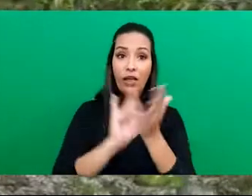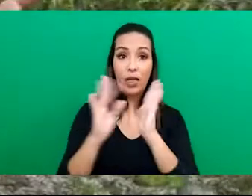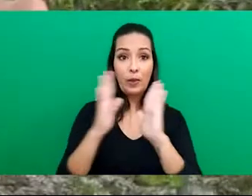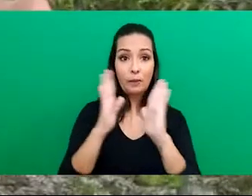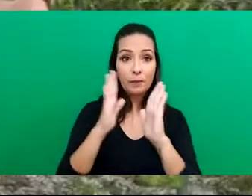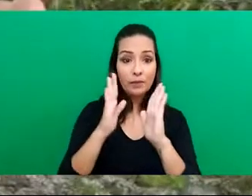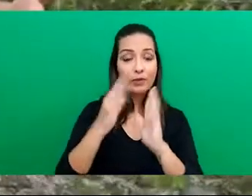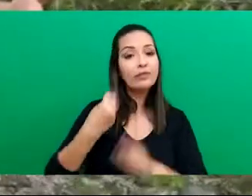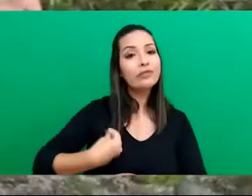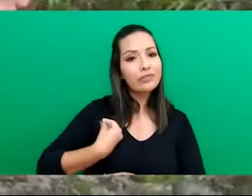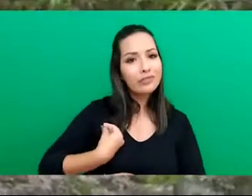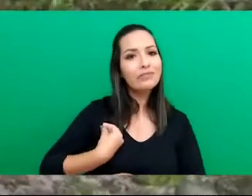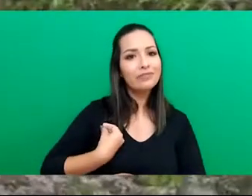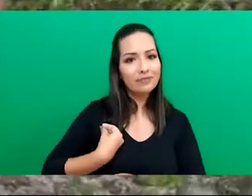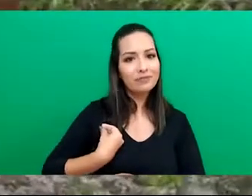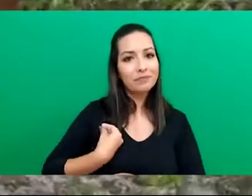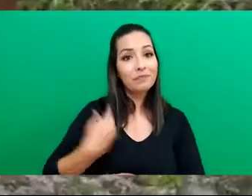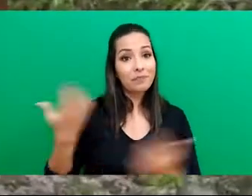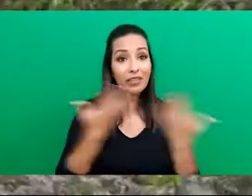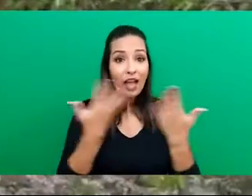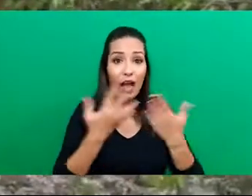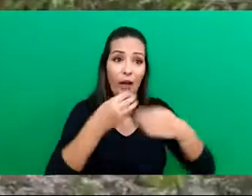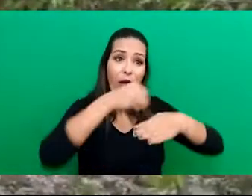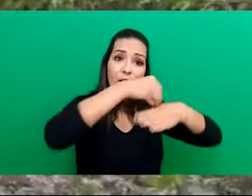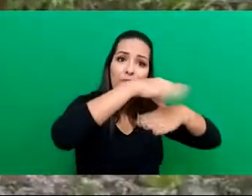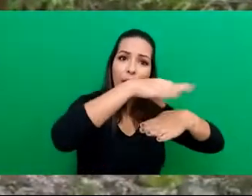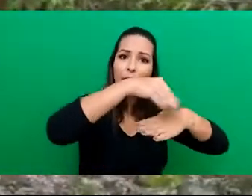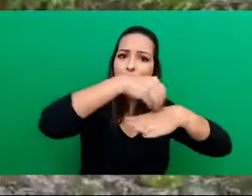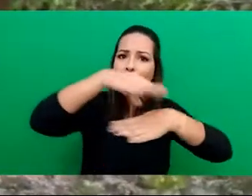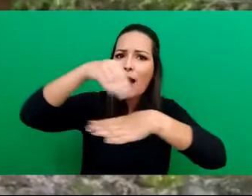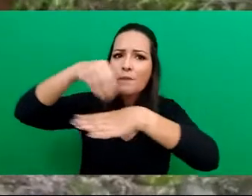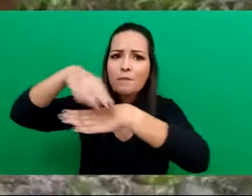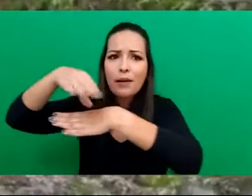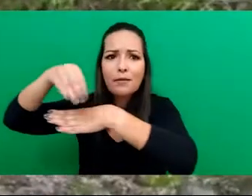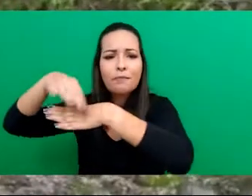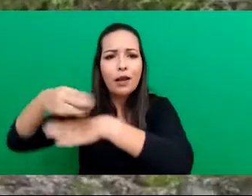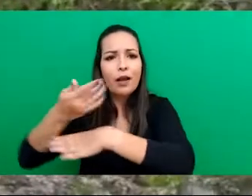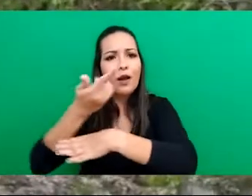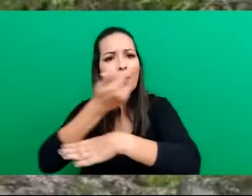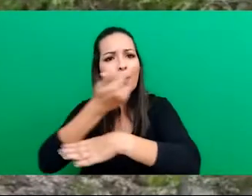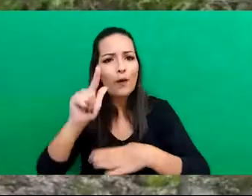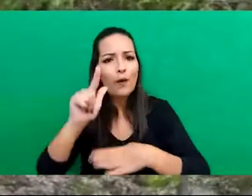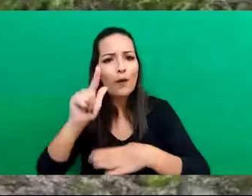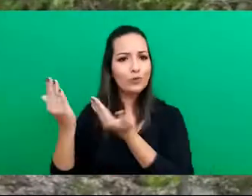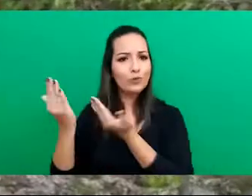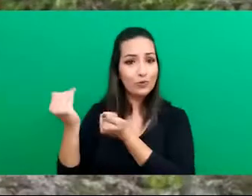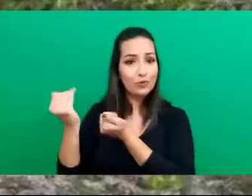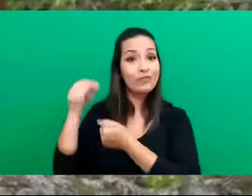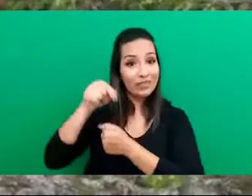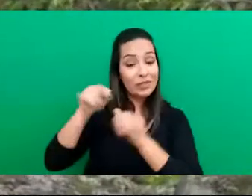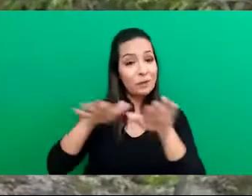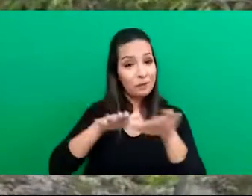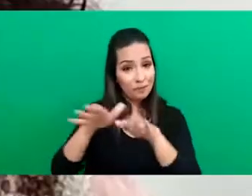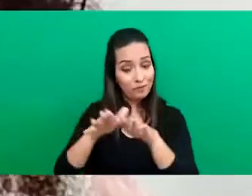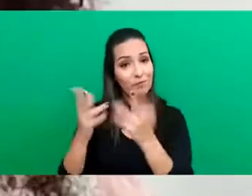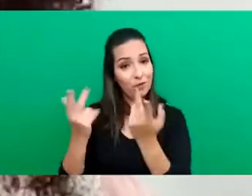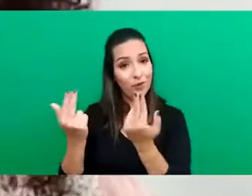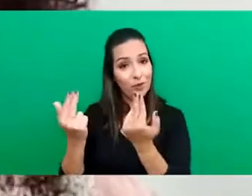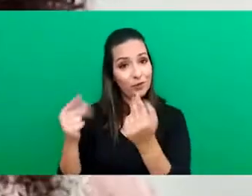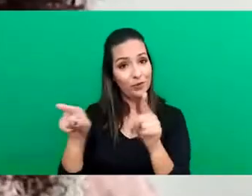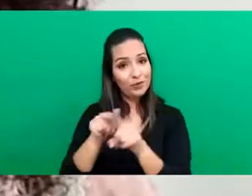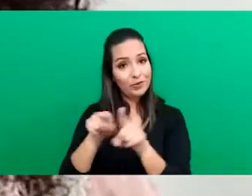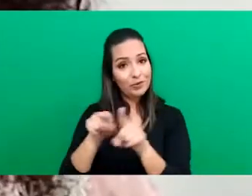da vida, e está passando, repassando isso para mais outros jovens. Então, porque o movimento também é isso.